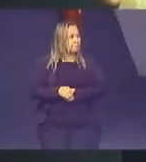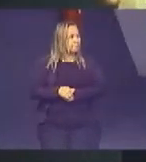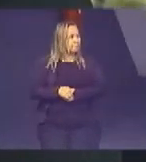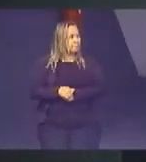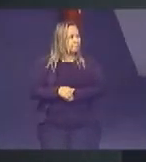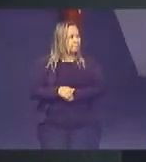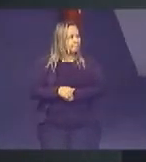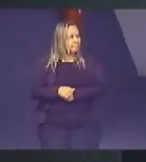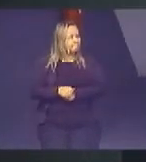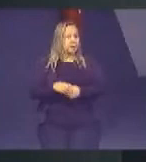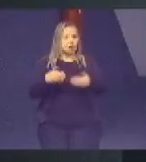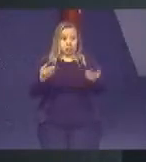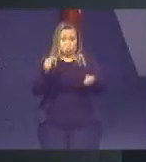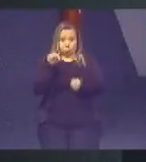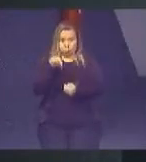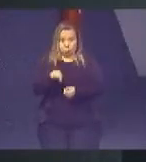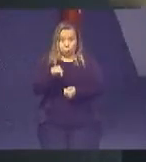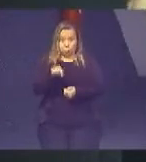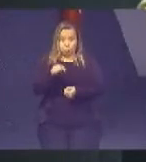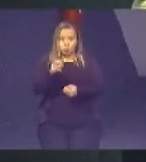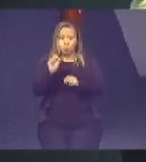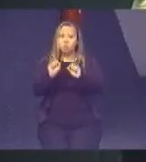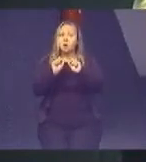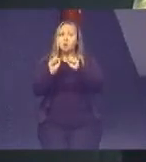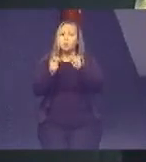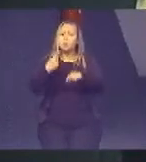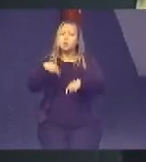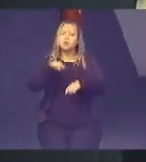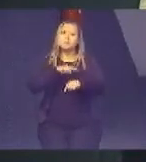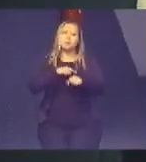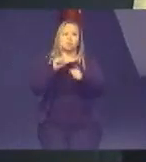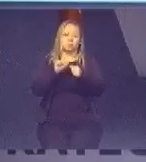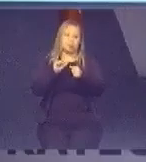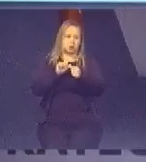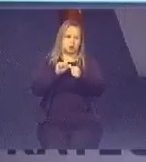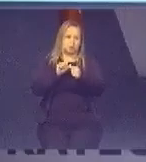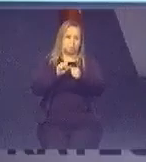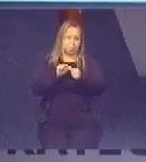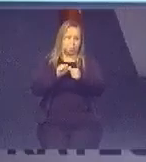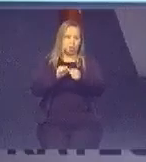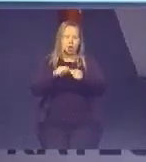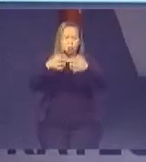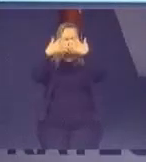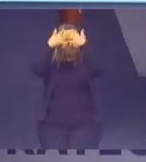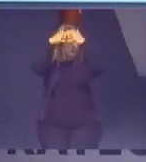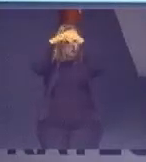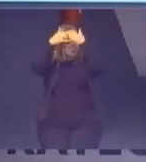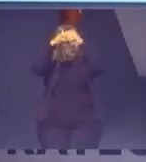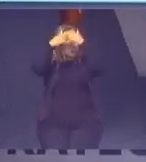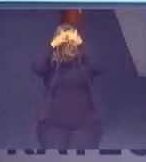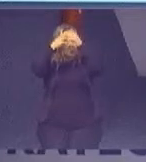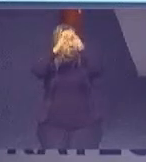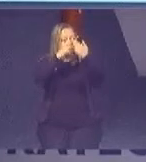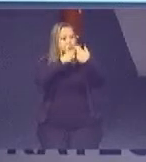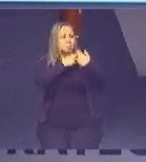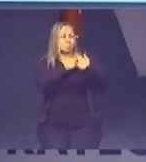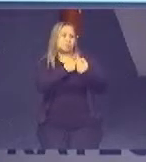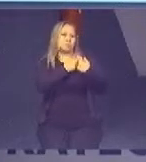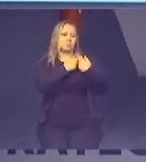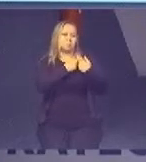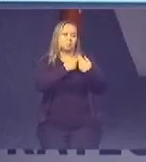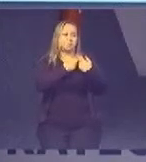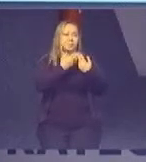Então, isto é o que nós fazemos. Nós conscientizamos a respeitabilidade